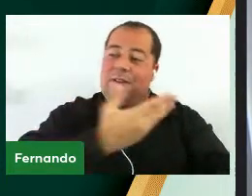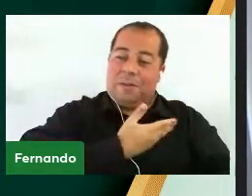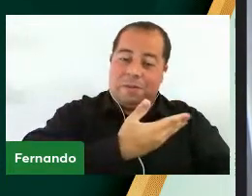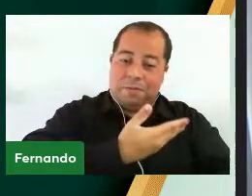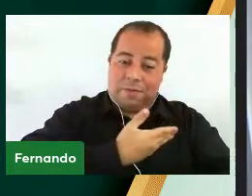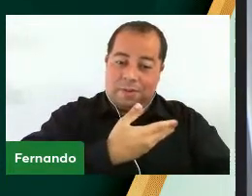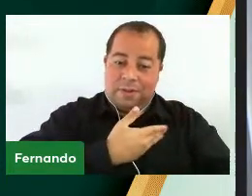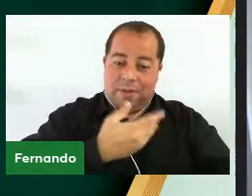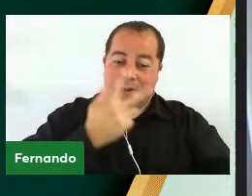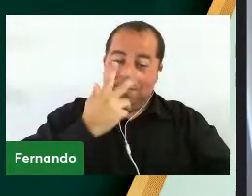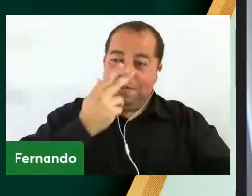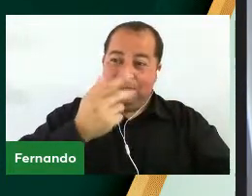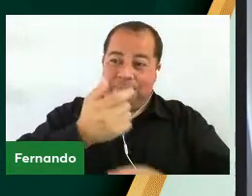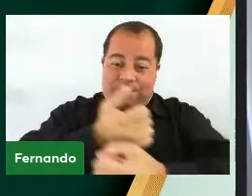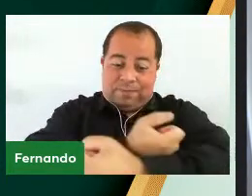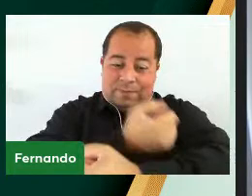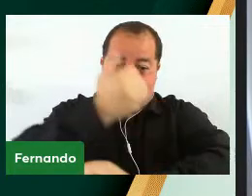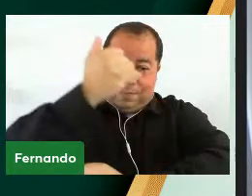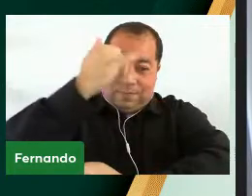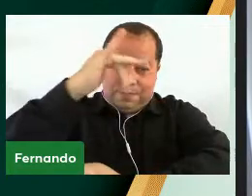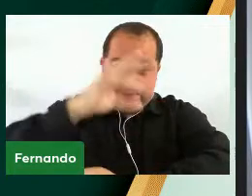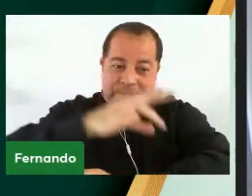sementinha Que foi plantada